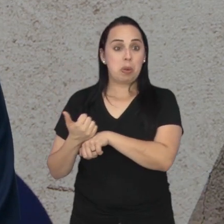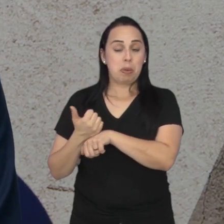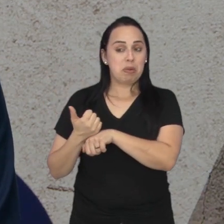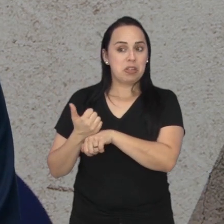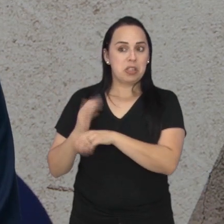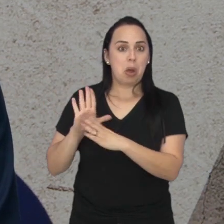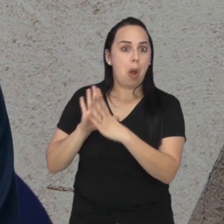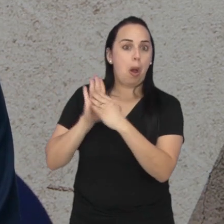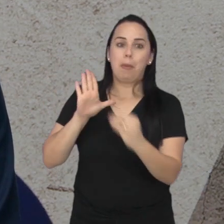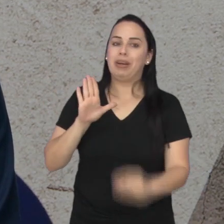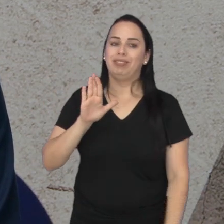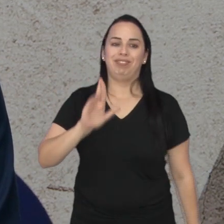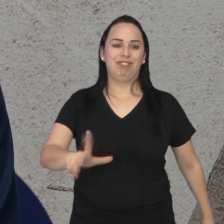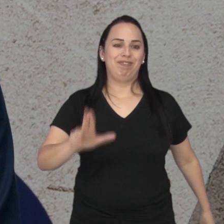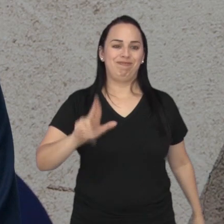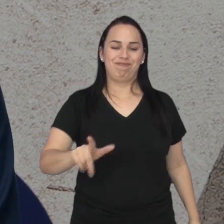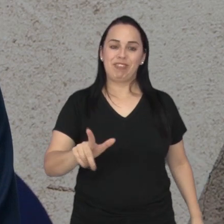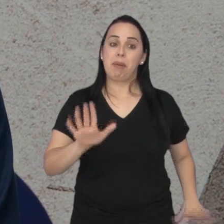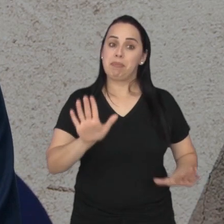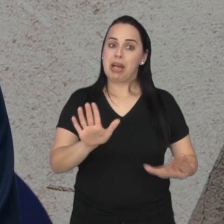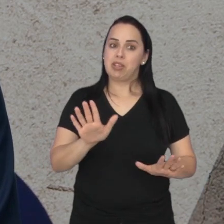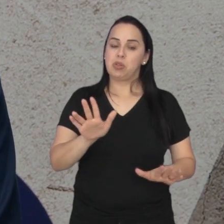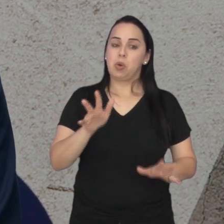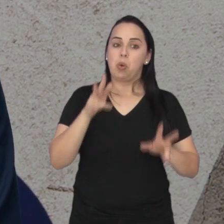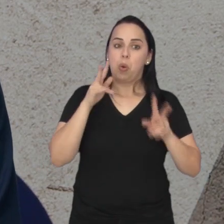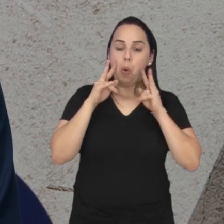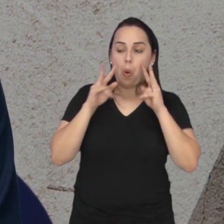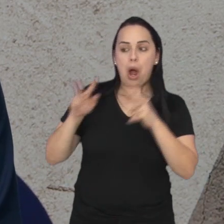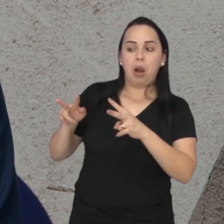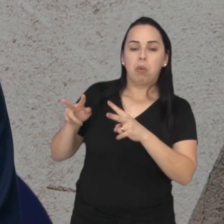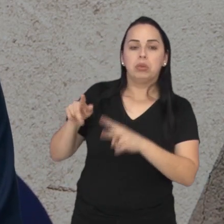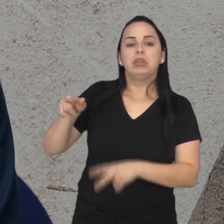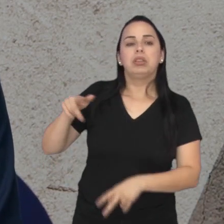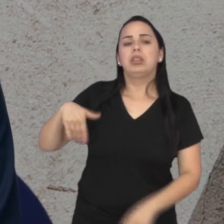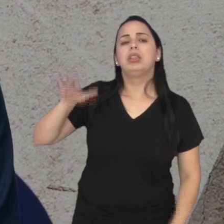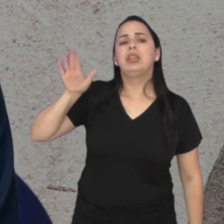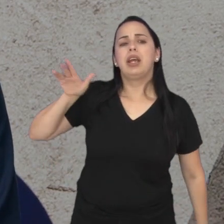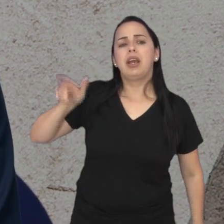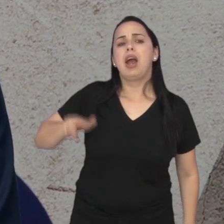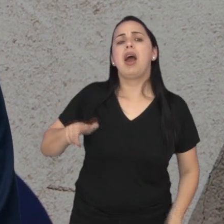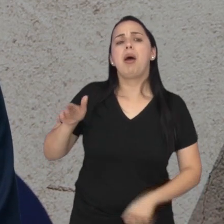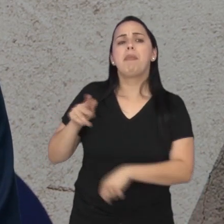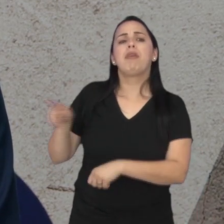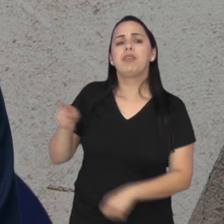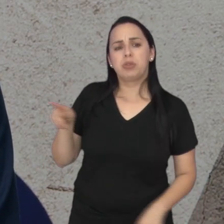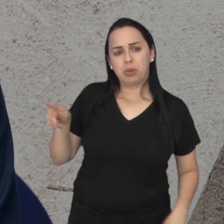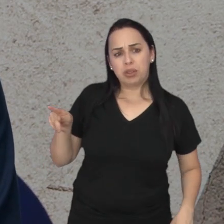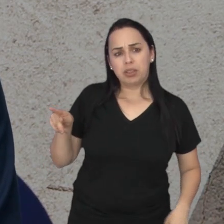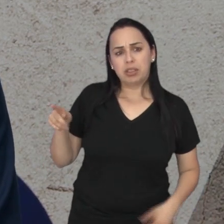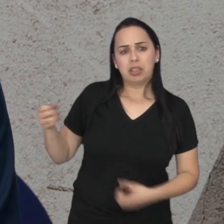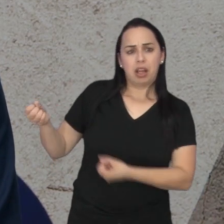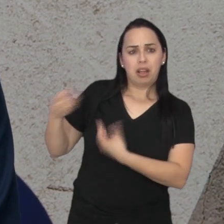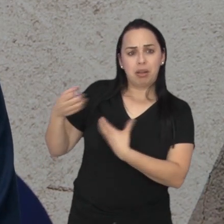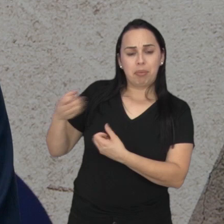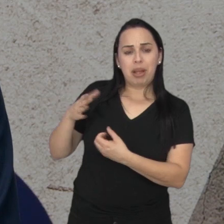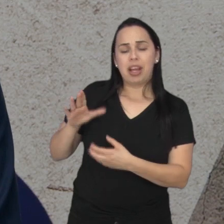exemplo, mas isso é importante. Então, o aluno vai olhar quem é o seu professor, quem está te orientando, né? O que ele te representa,